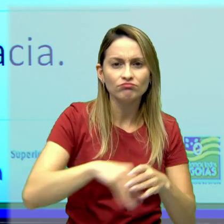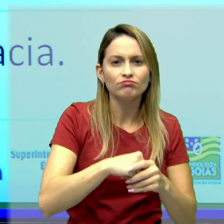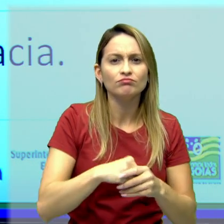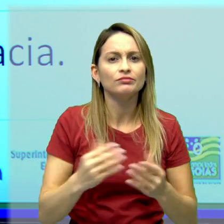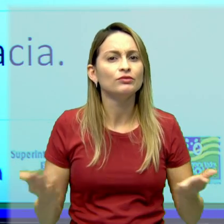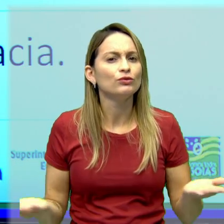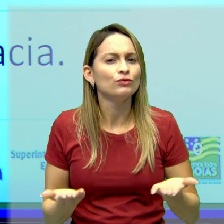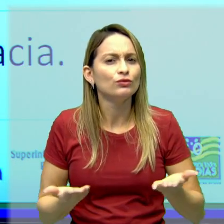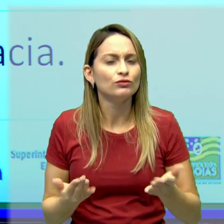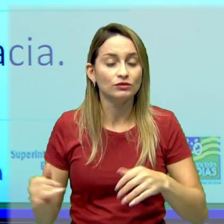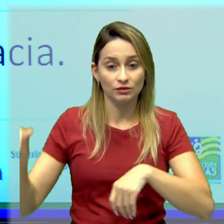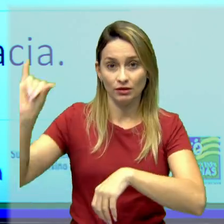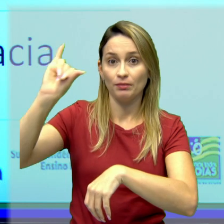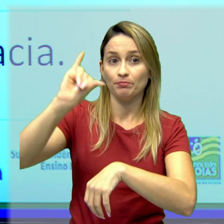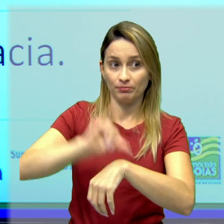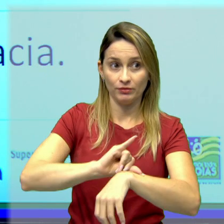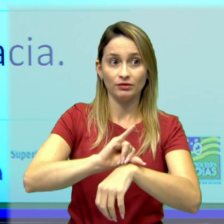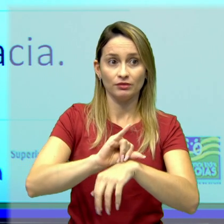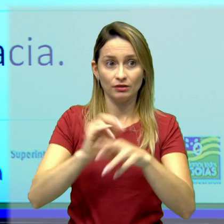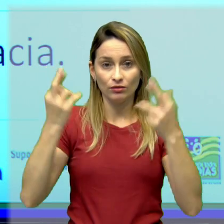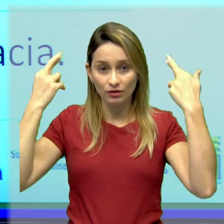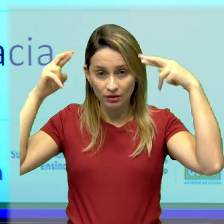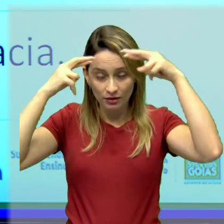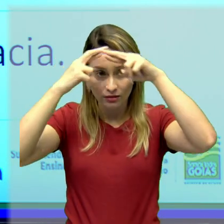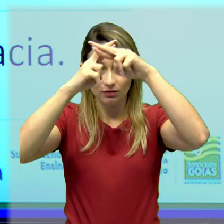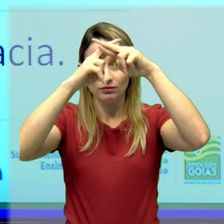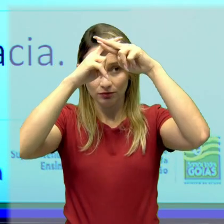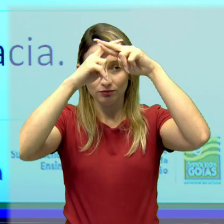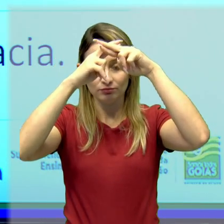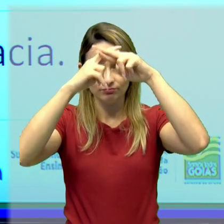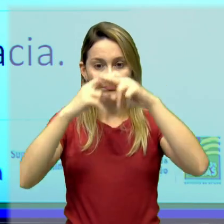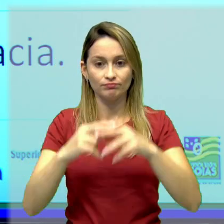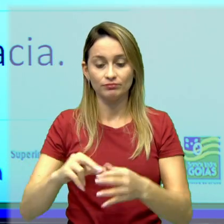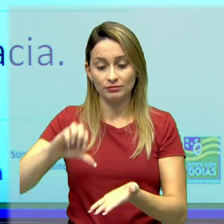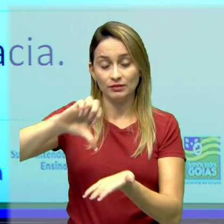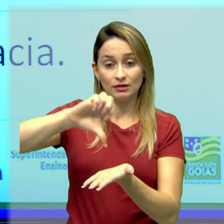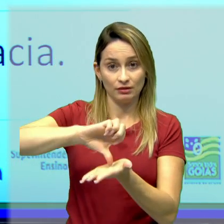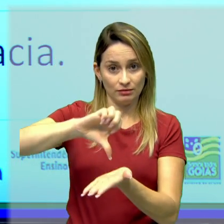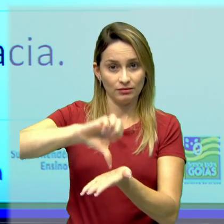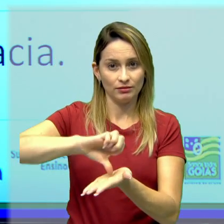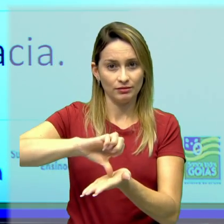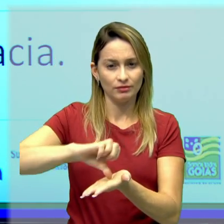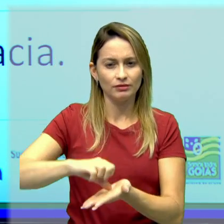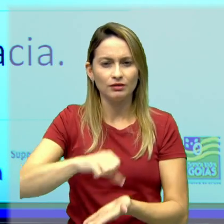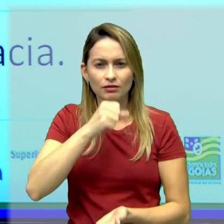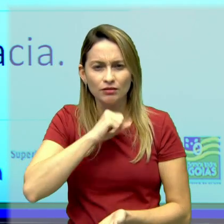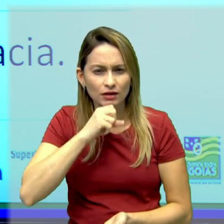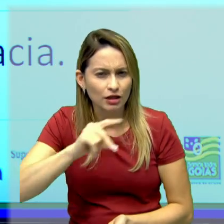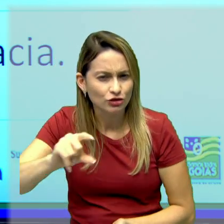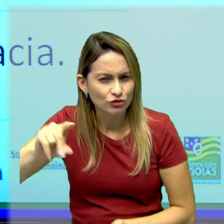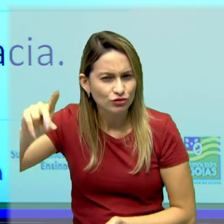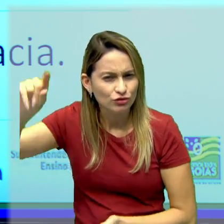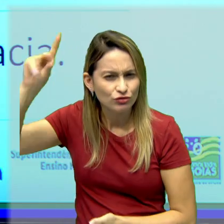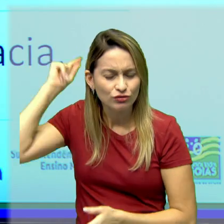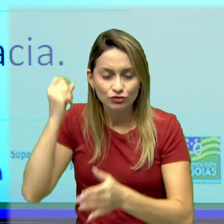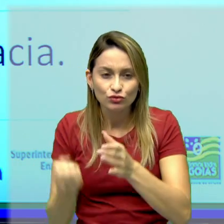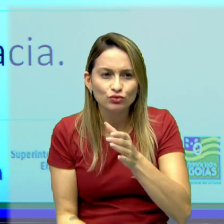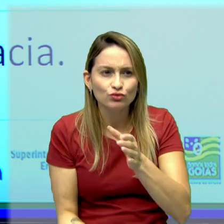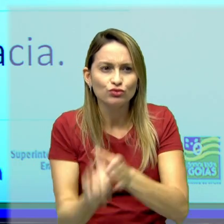ocupa a atual capital da Grécia. Foi em Atenas Antiga que surgiu o conceito de